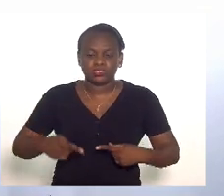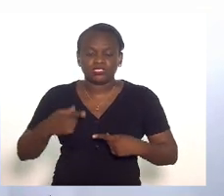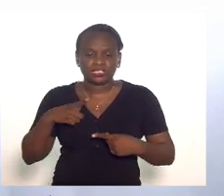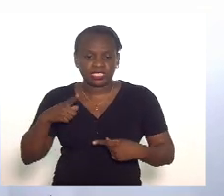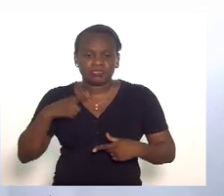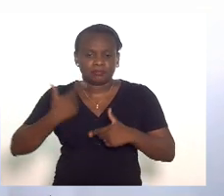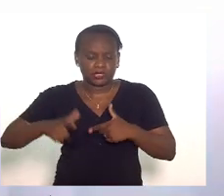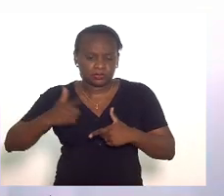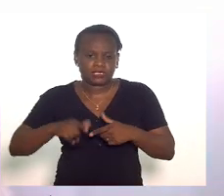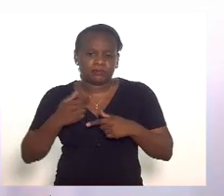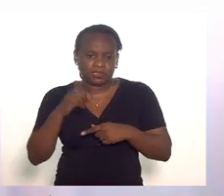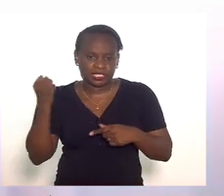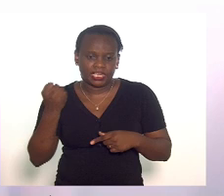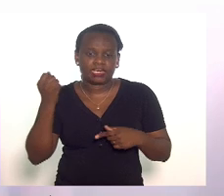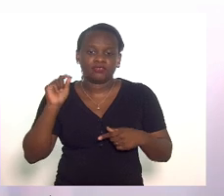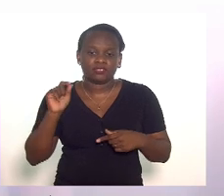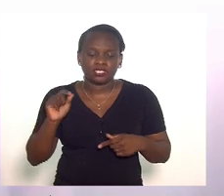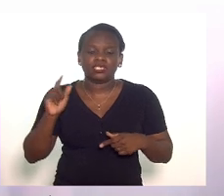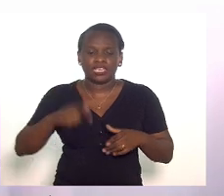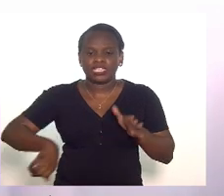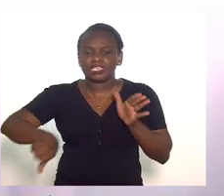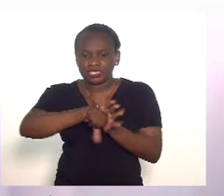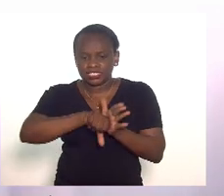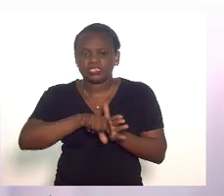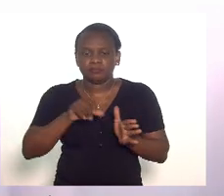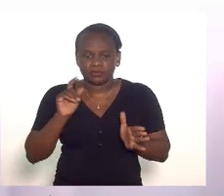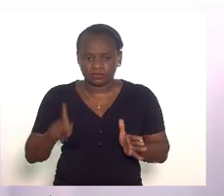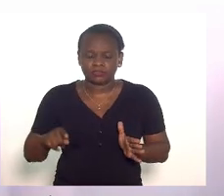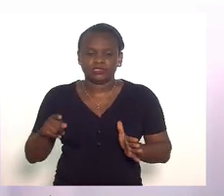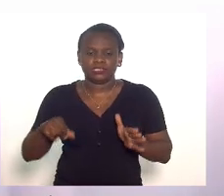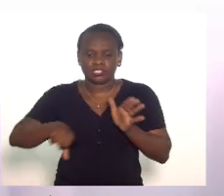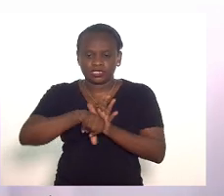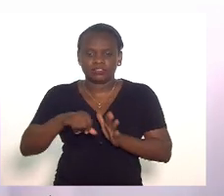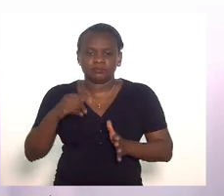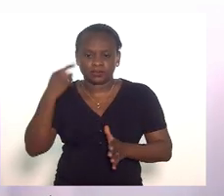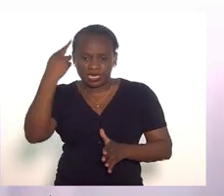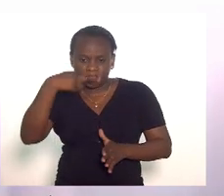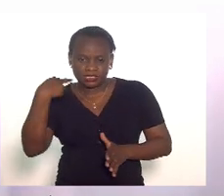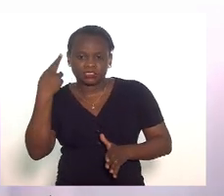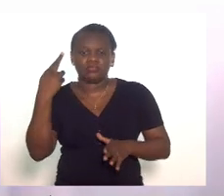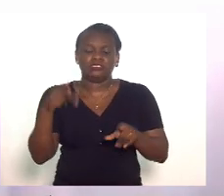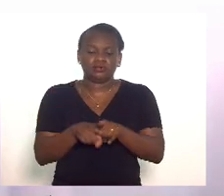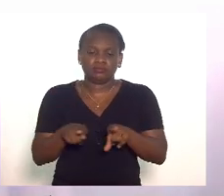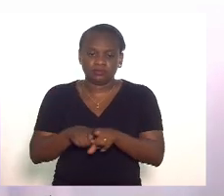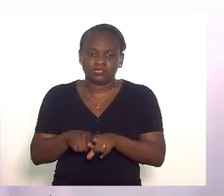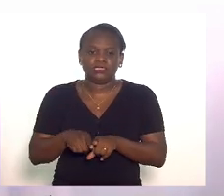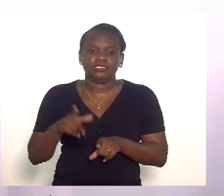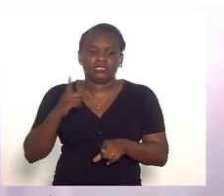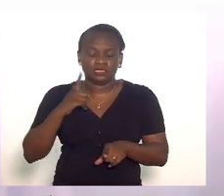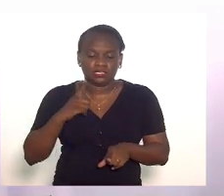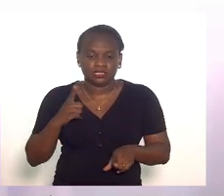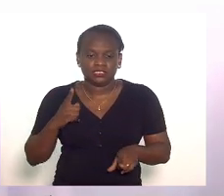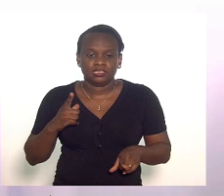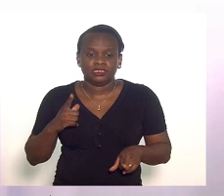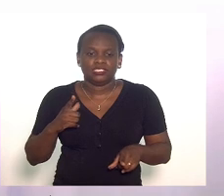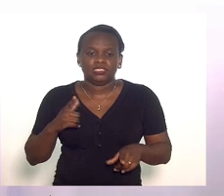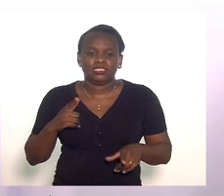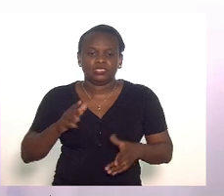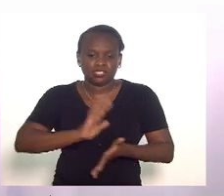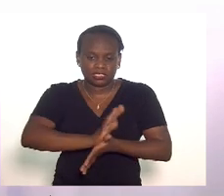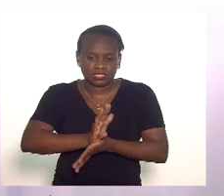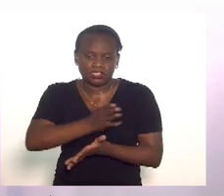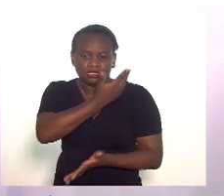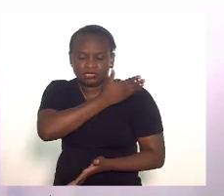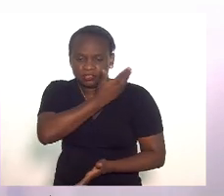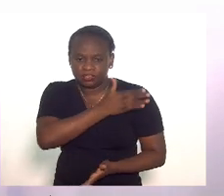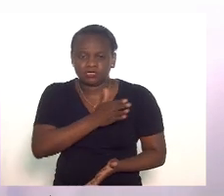grave questão que é criminosa que é a questão do crime racial mas que também traduz a intolerância ao